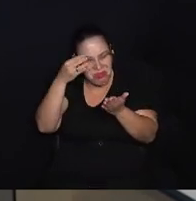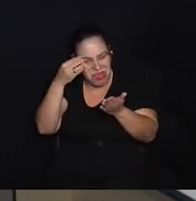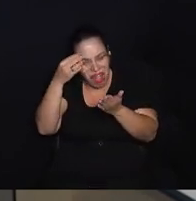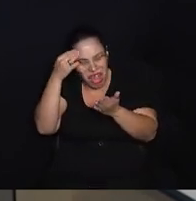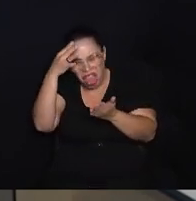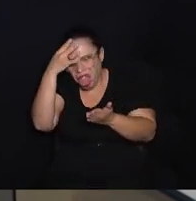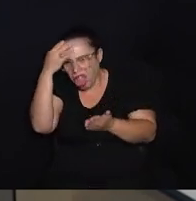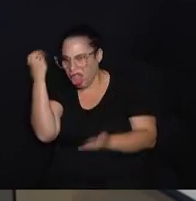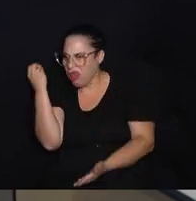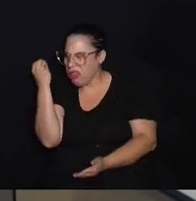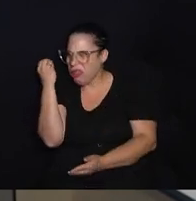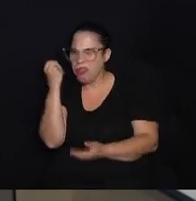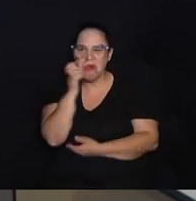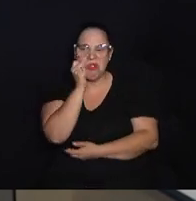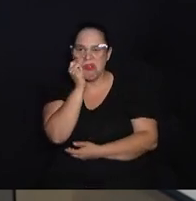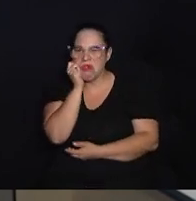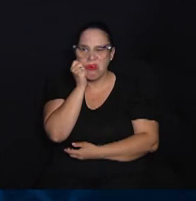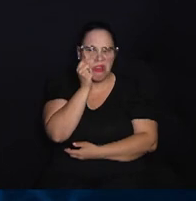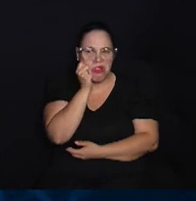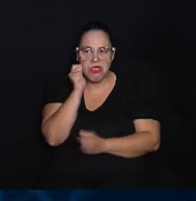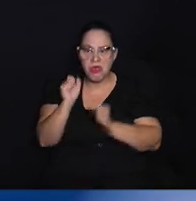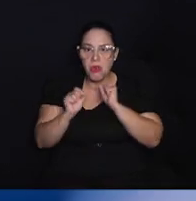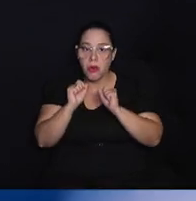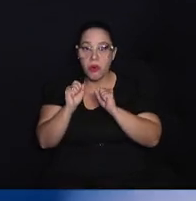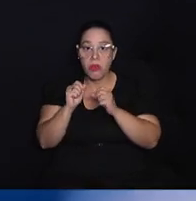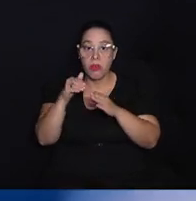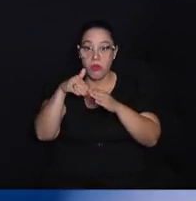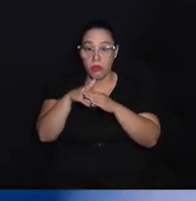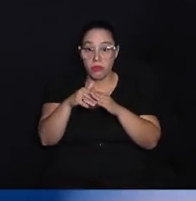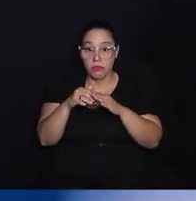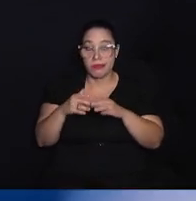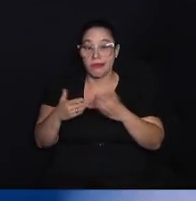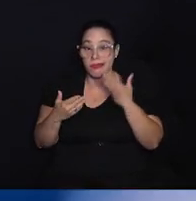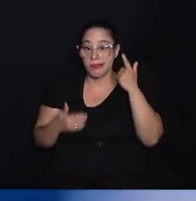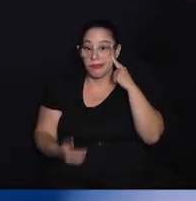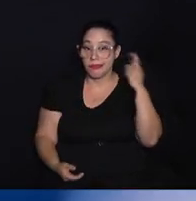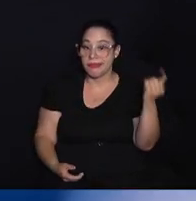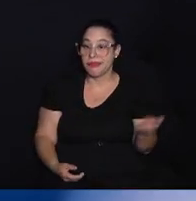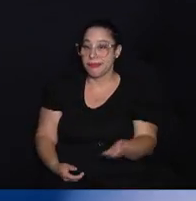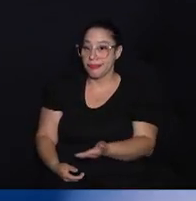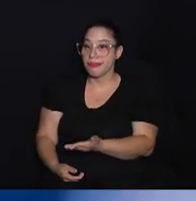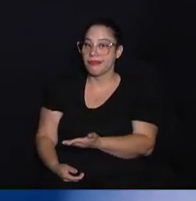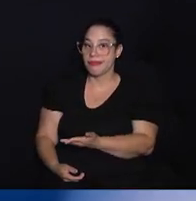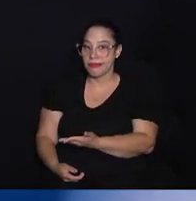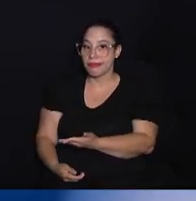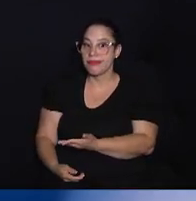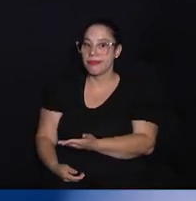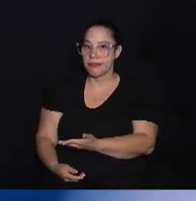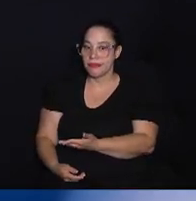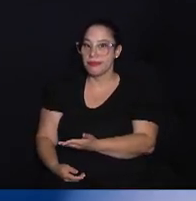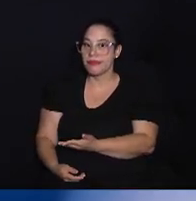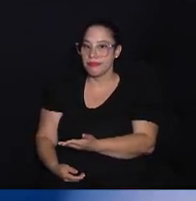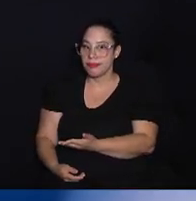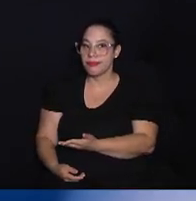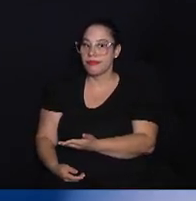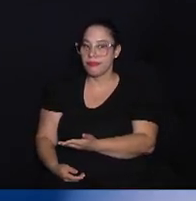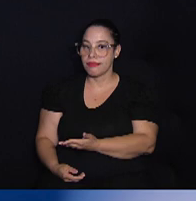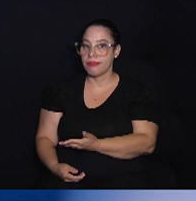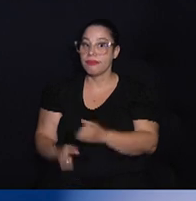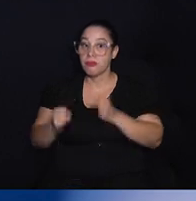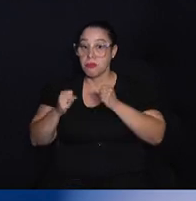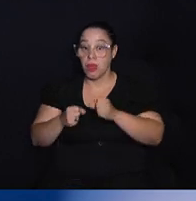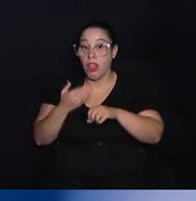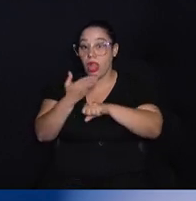na hora e não ficarem possibilitadas de votar. No portal do TSE, está disponível o simulador de votação que permite os eleitores